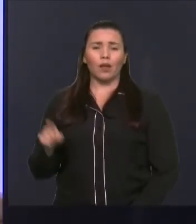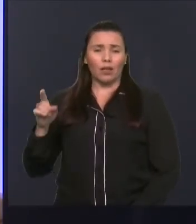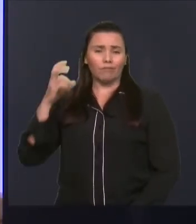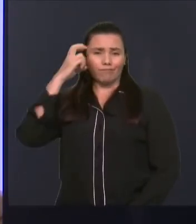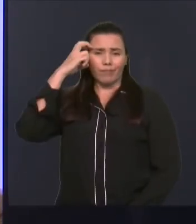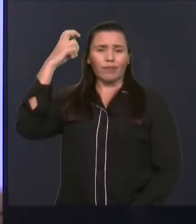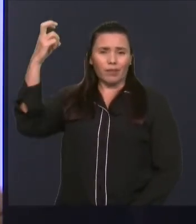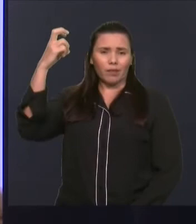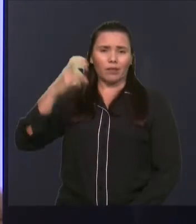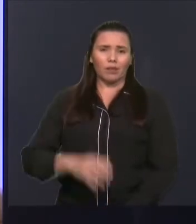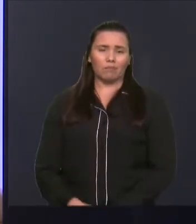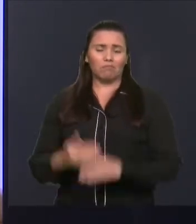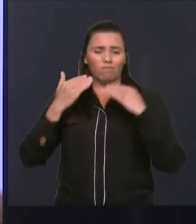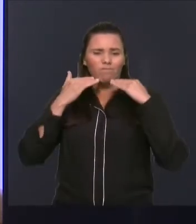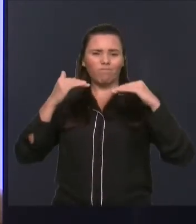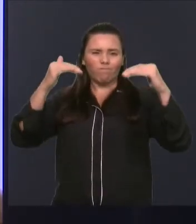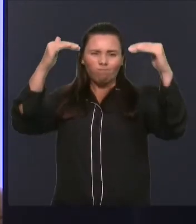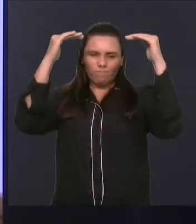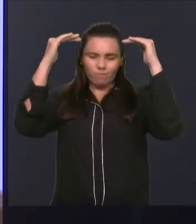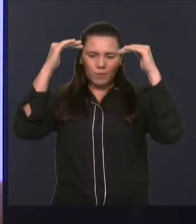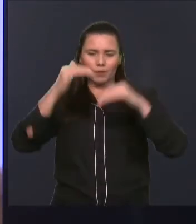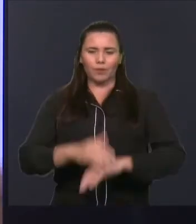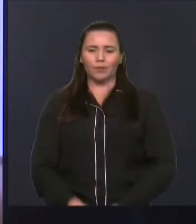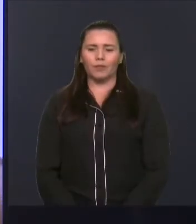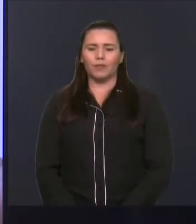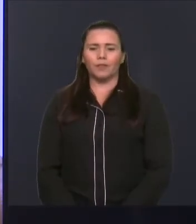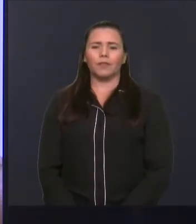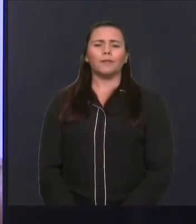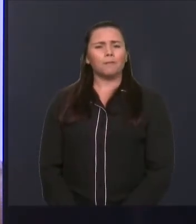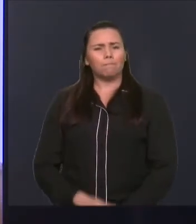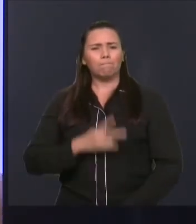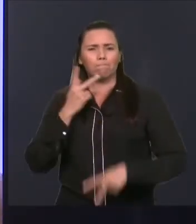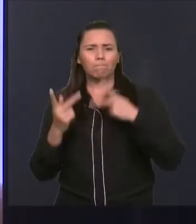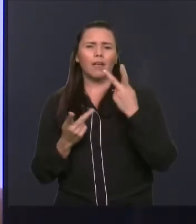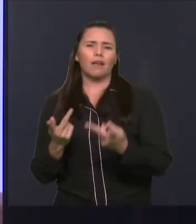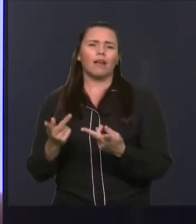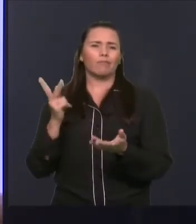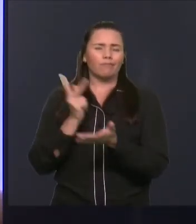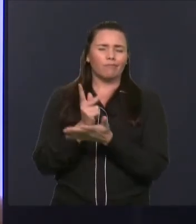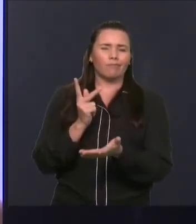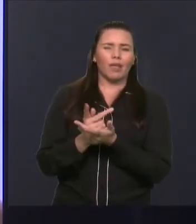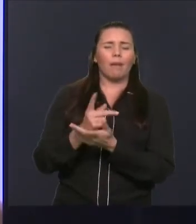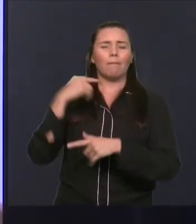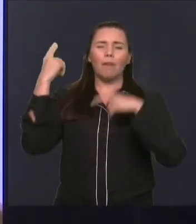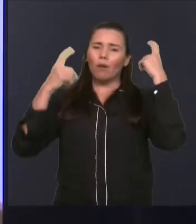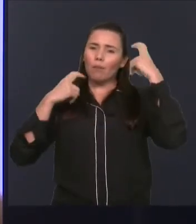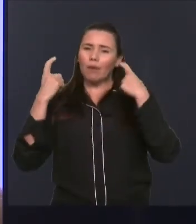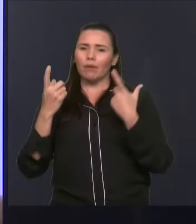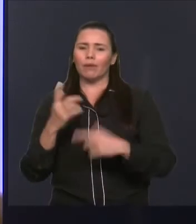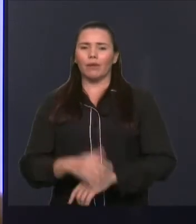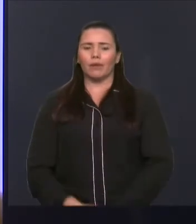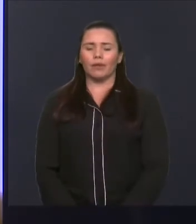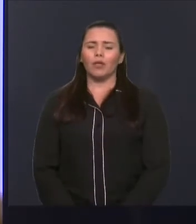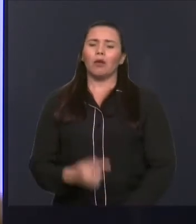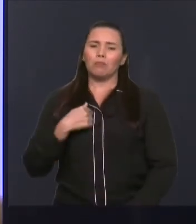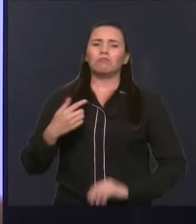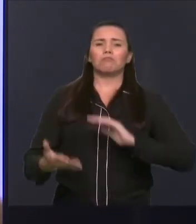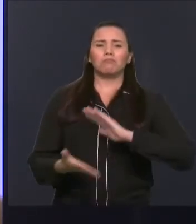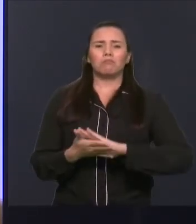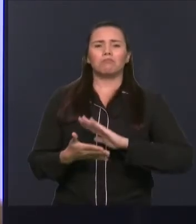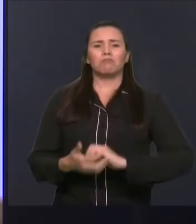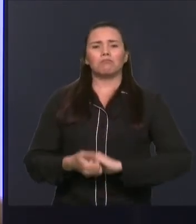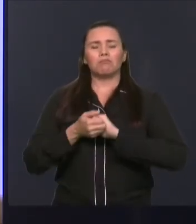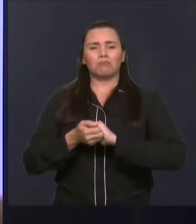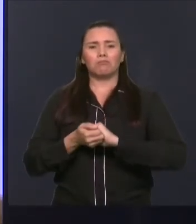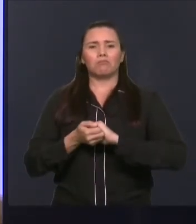feito a nível nacional, muito sensata, muito proveitosa, e eu estou aqui parabenizando, através